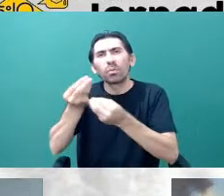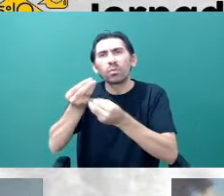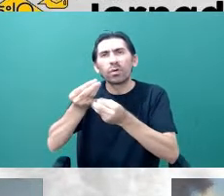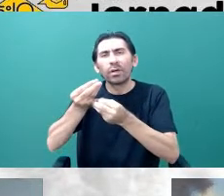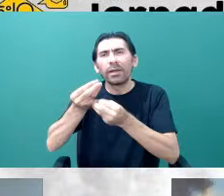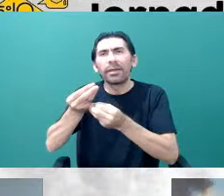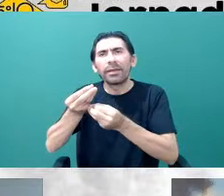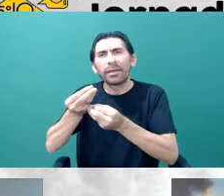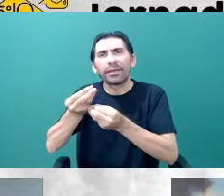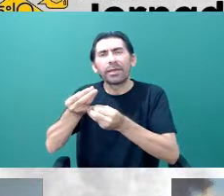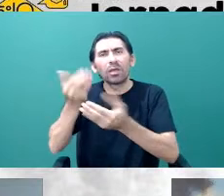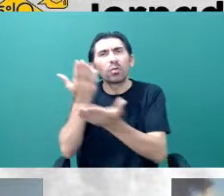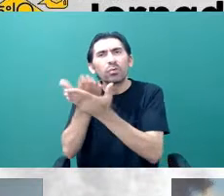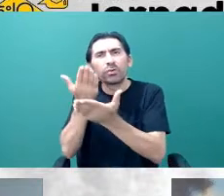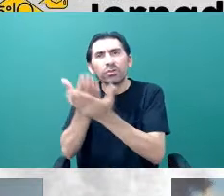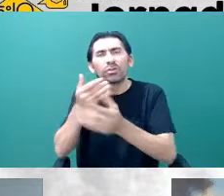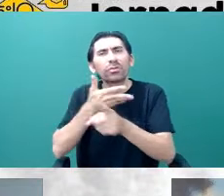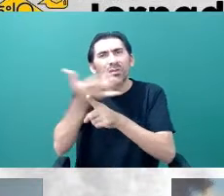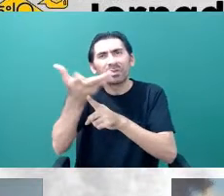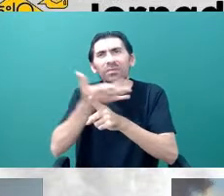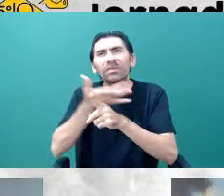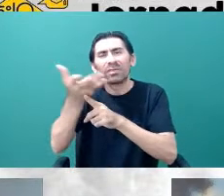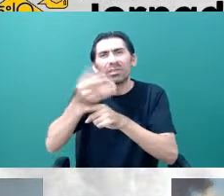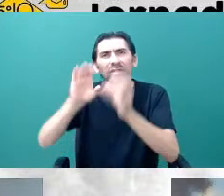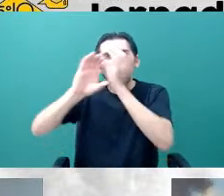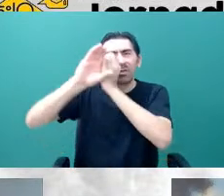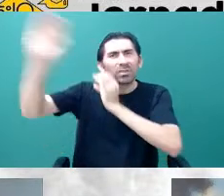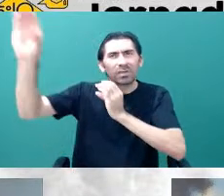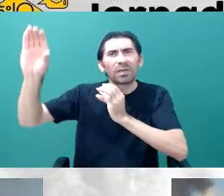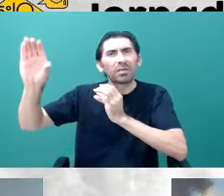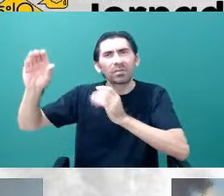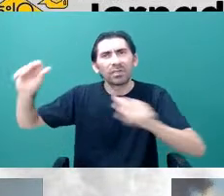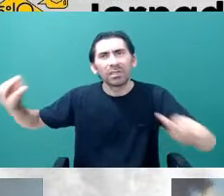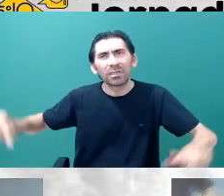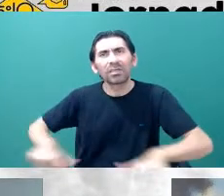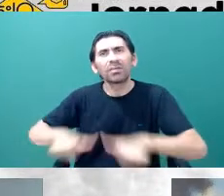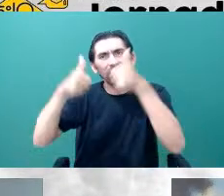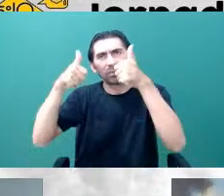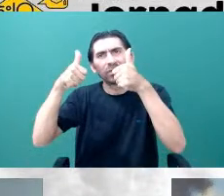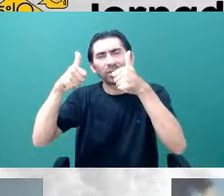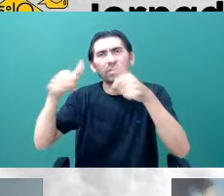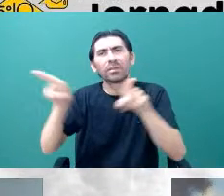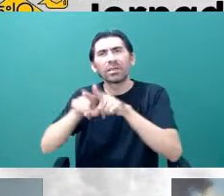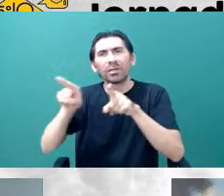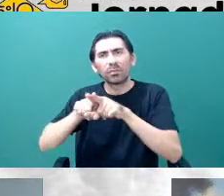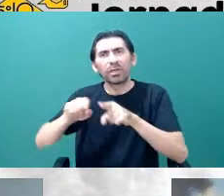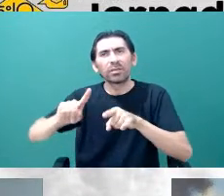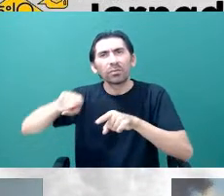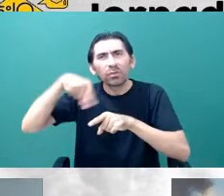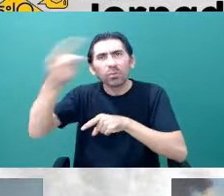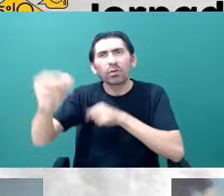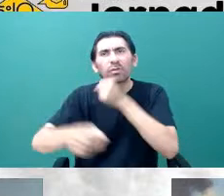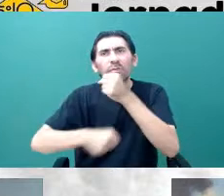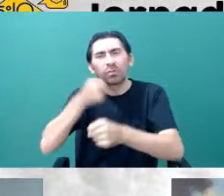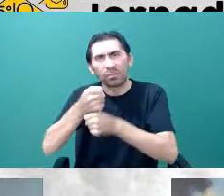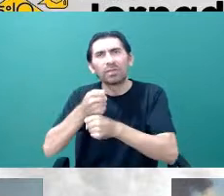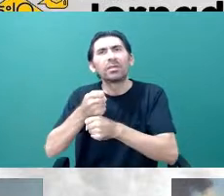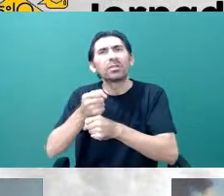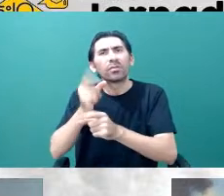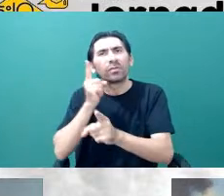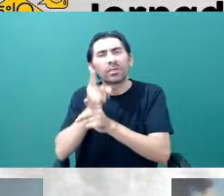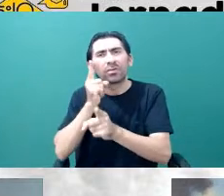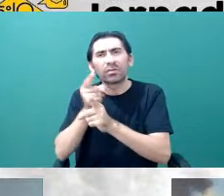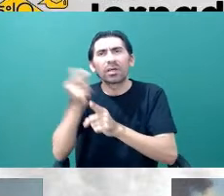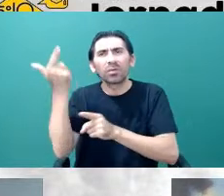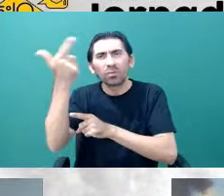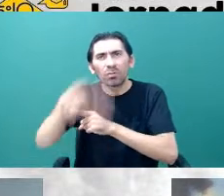vanguarda desse desenvolvimento. Nos próximos anos nós vamos ver também o LSST, que é o Large Synoptic Survey